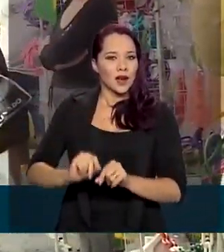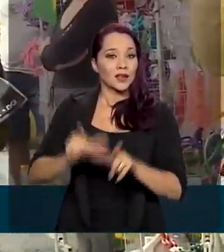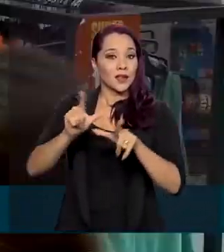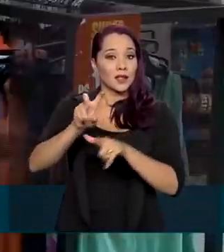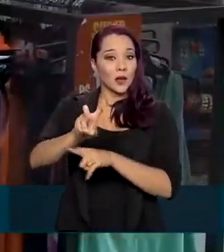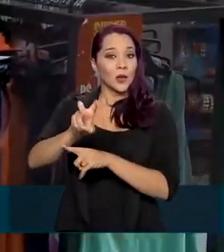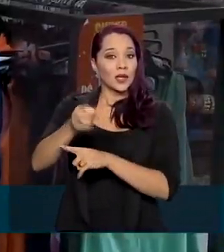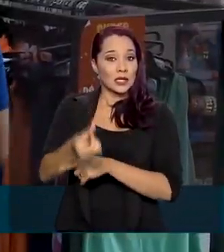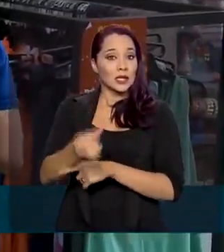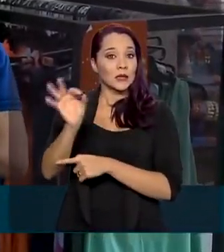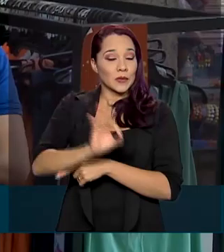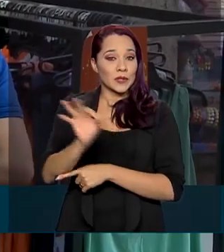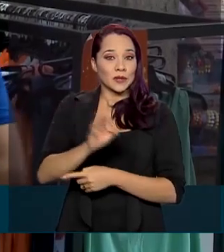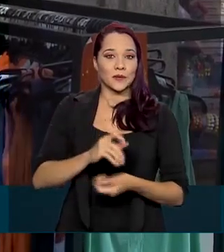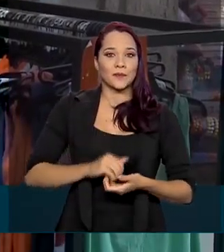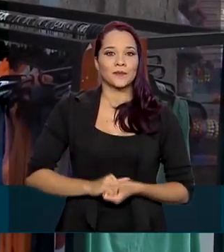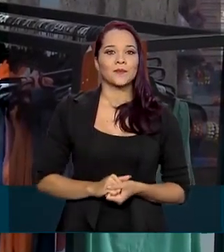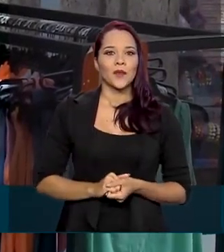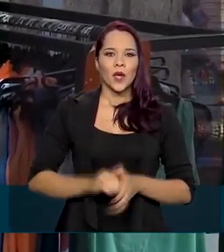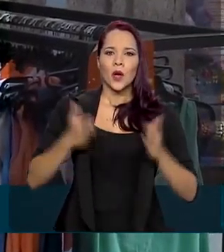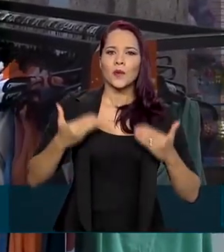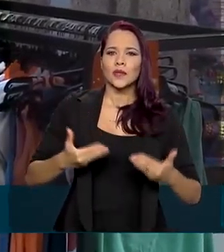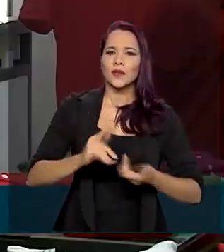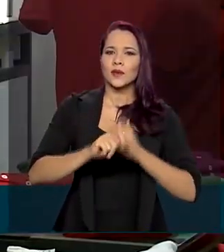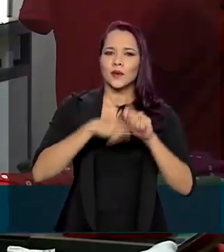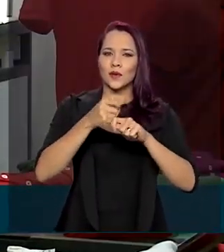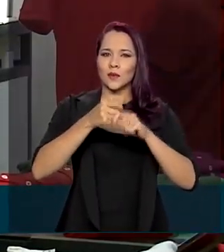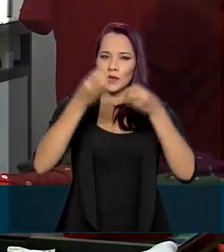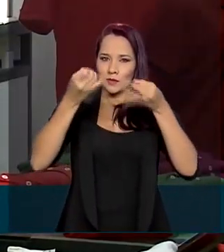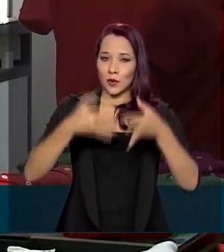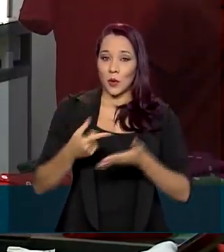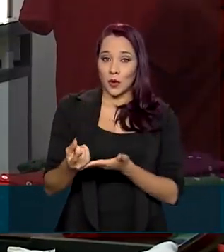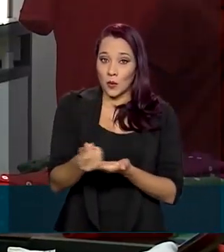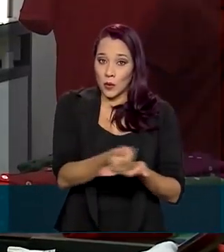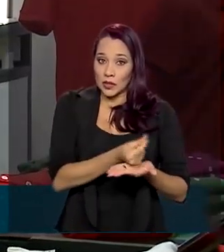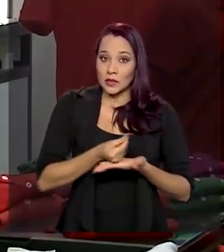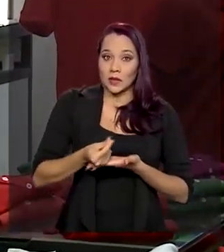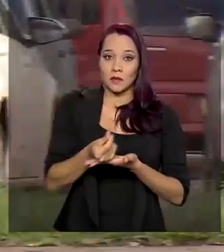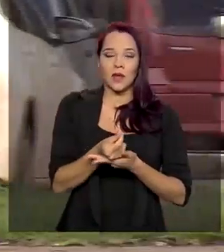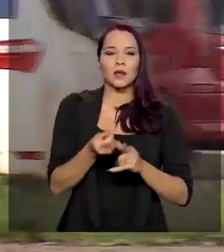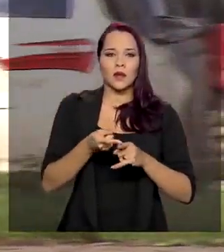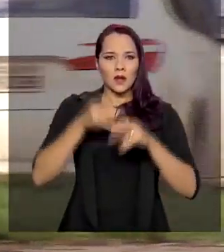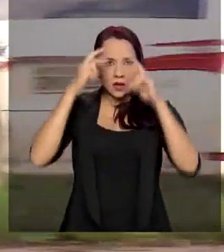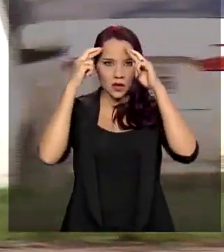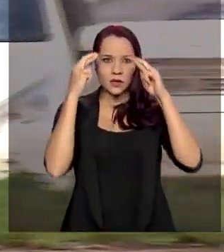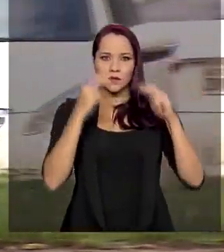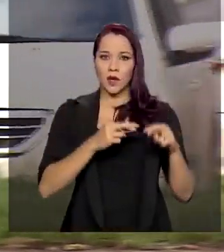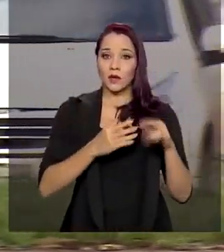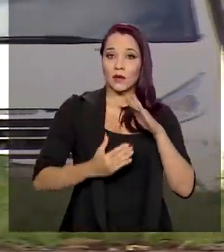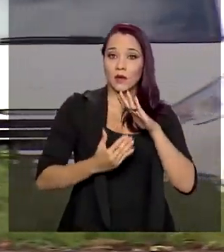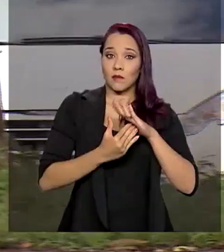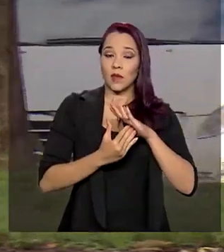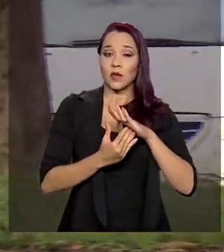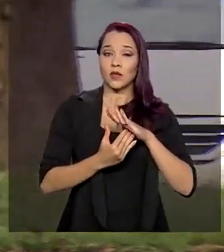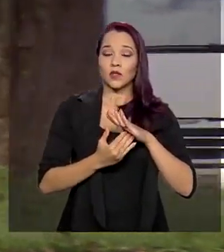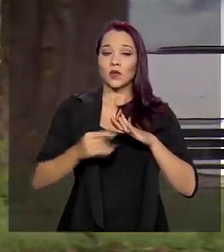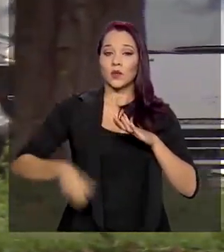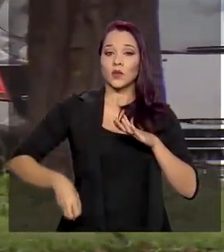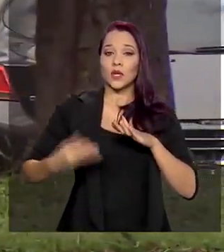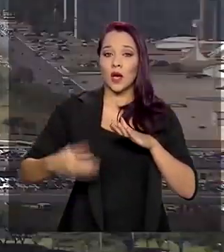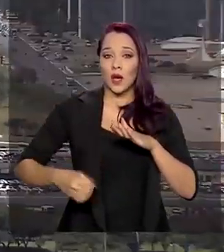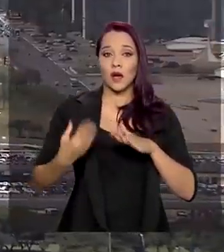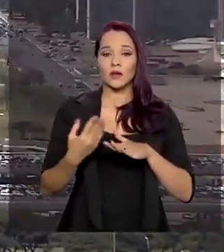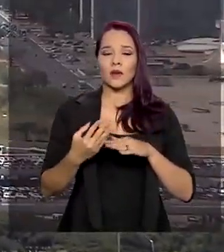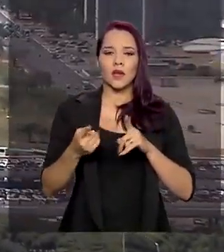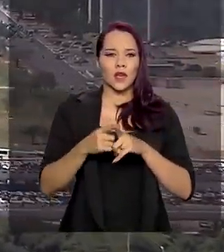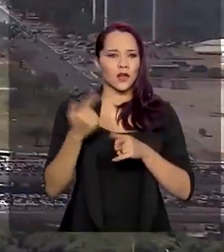crescer 56%. O Ministério da Economia destacou que o orçamento respeita o limite de teto dos gastos